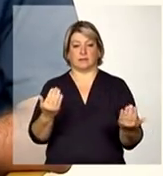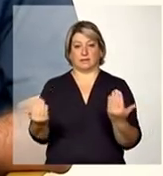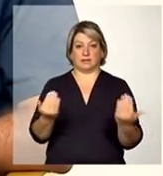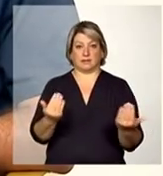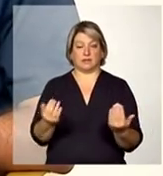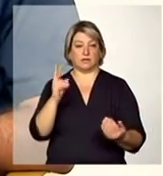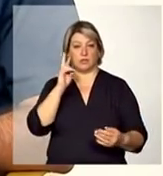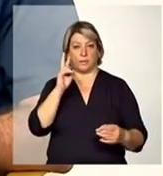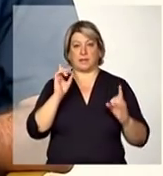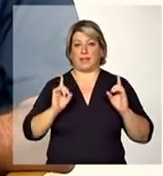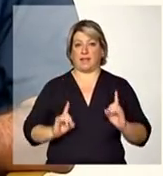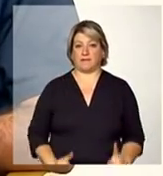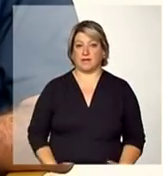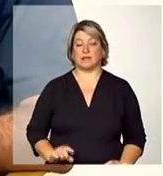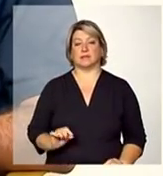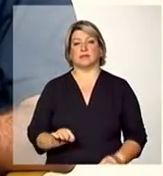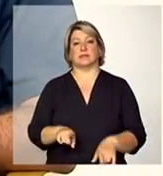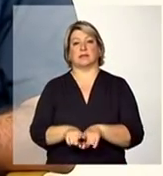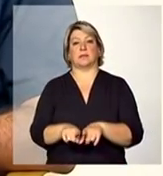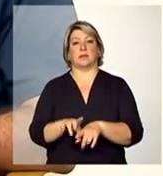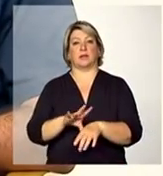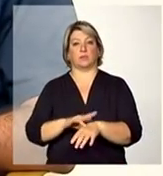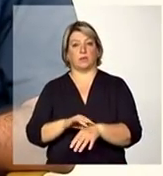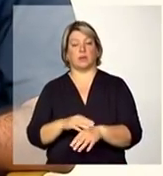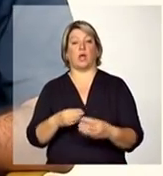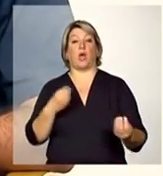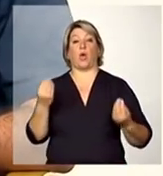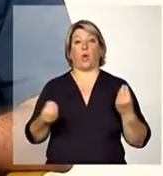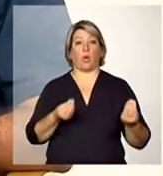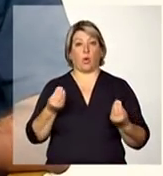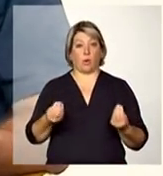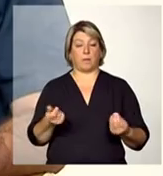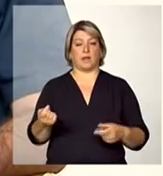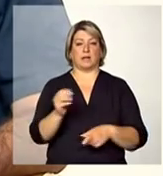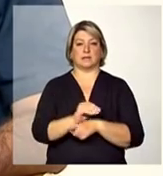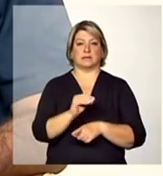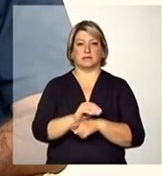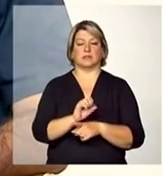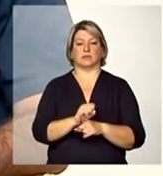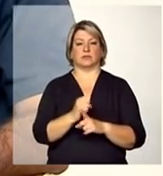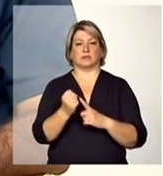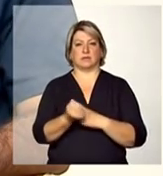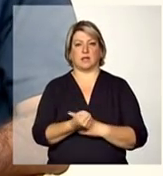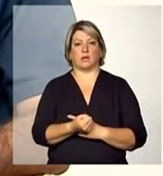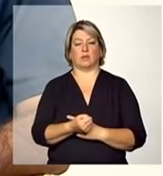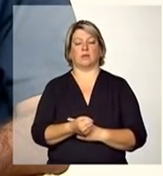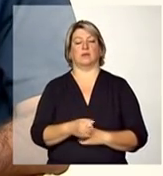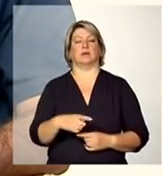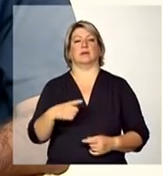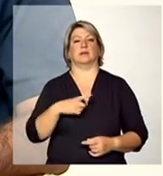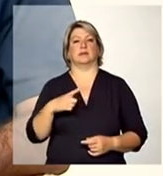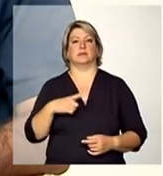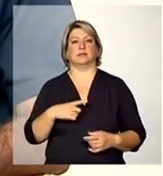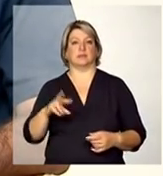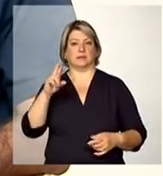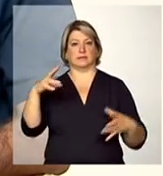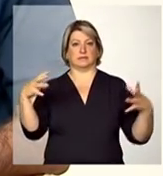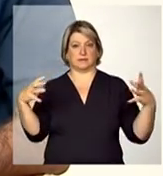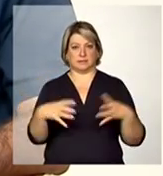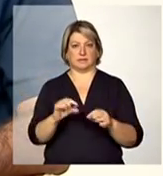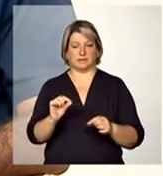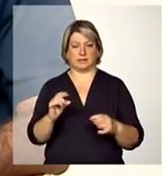doença e como que a assistência social ela se caracteriza e ela se responsabiliza com as residências inclusivas para